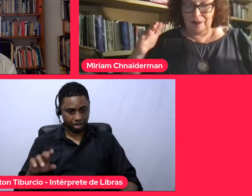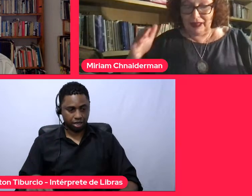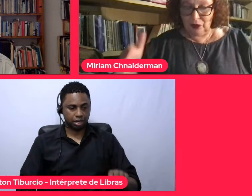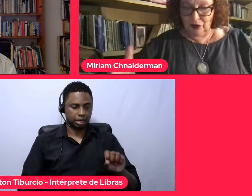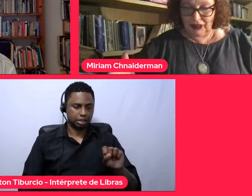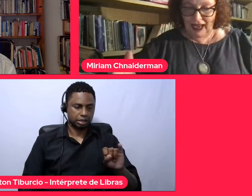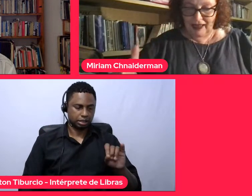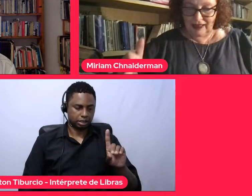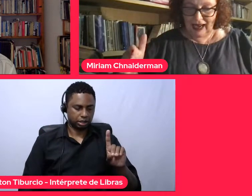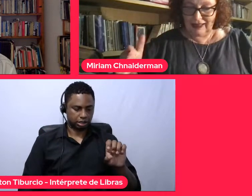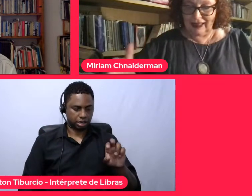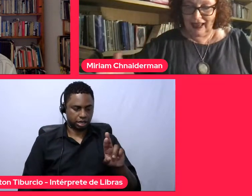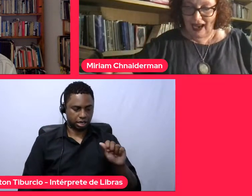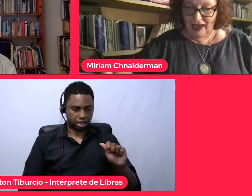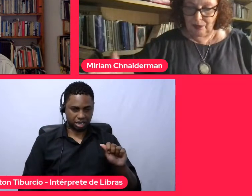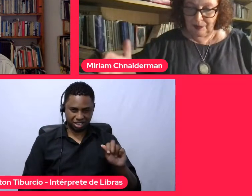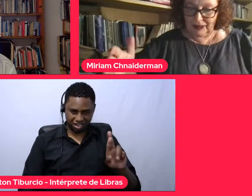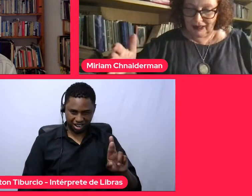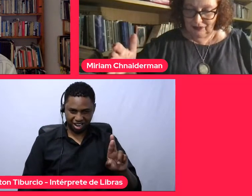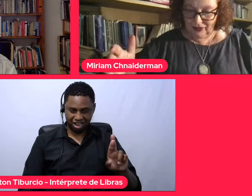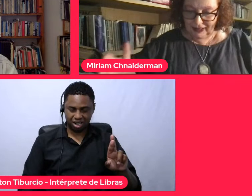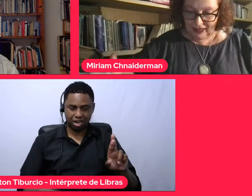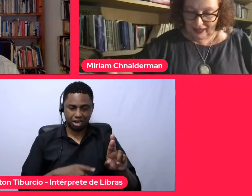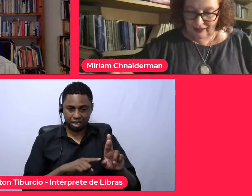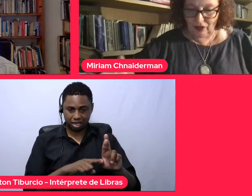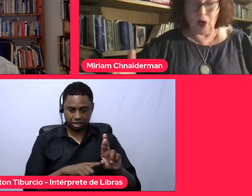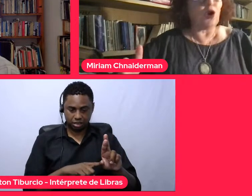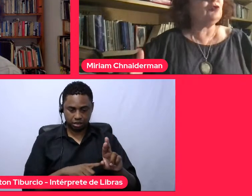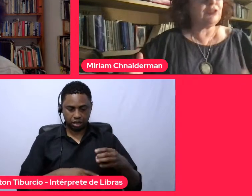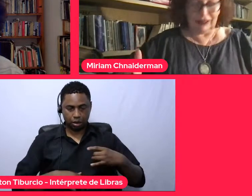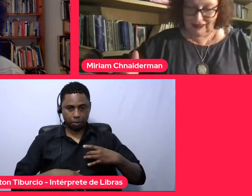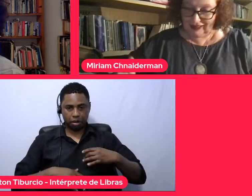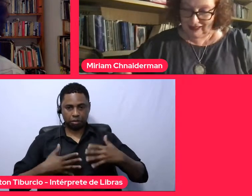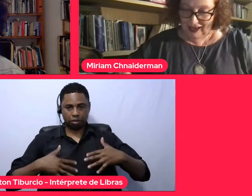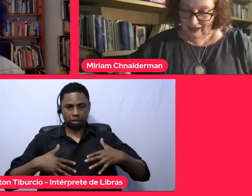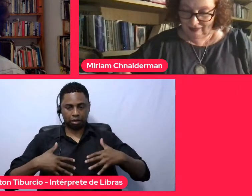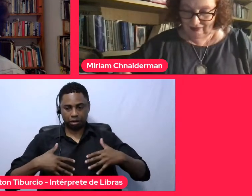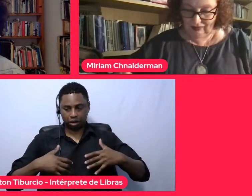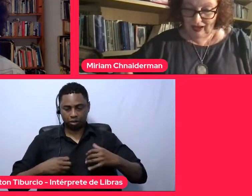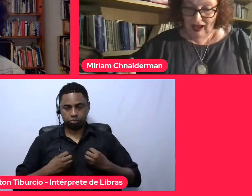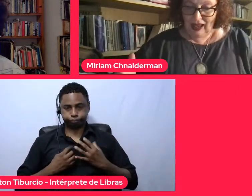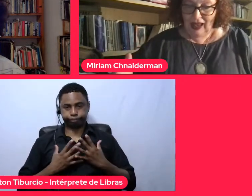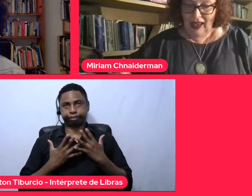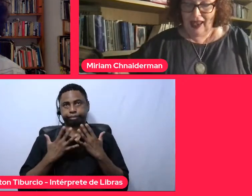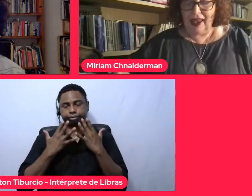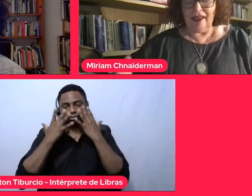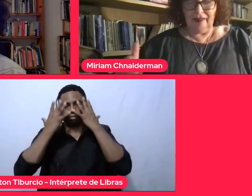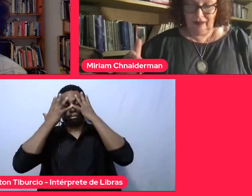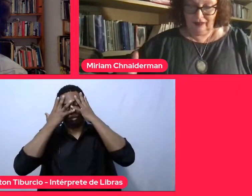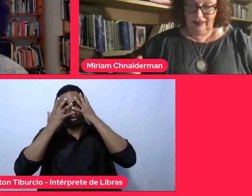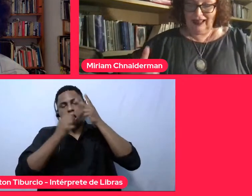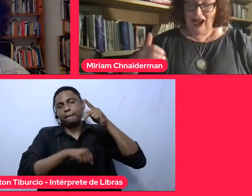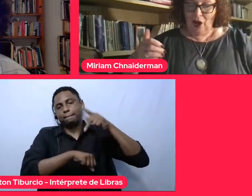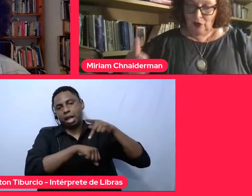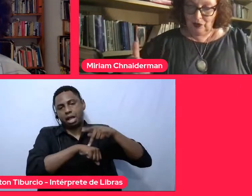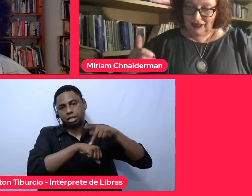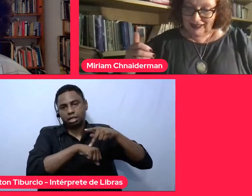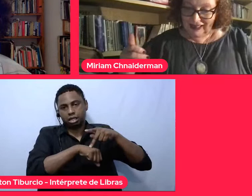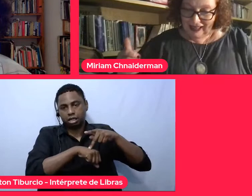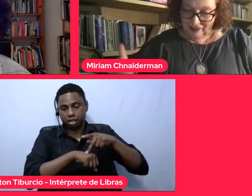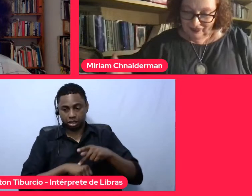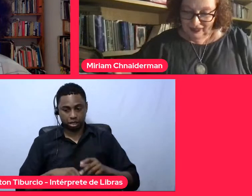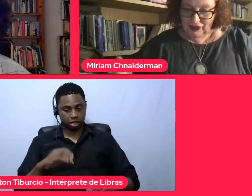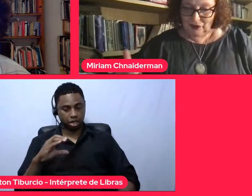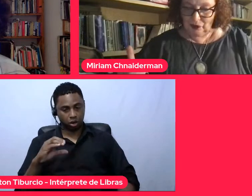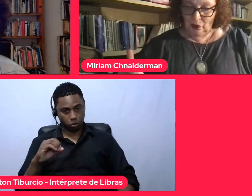é meduzar, aterrar, petrificar. Considerar é algo